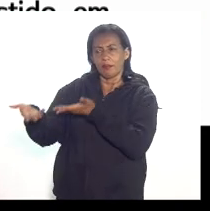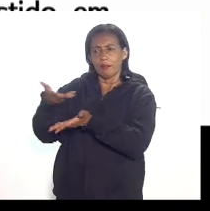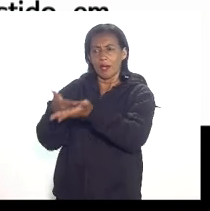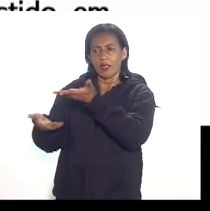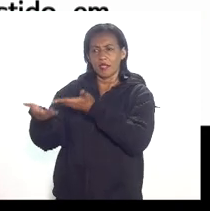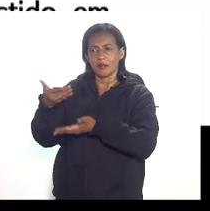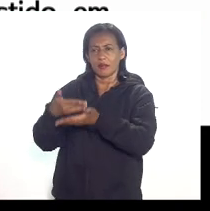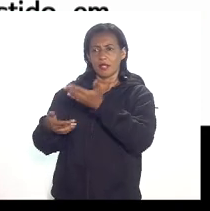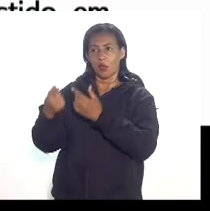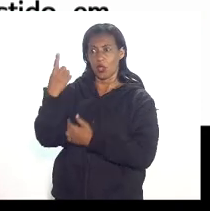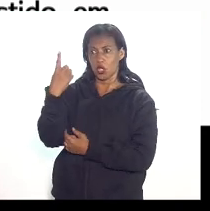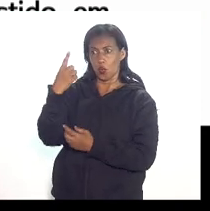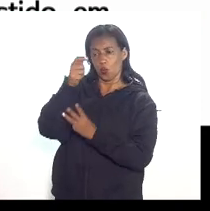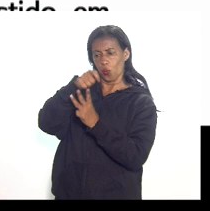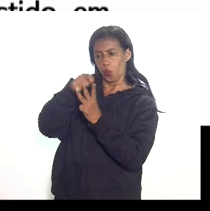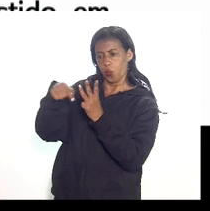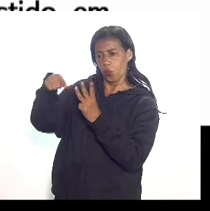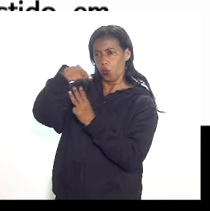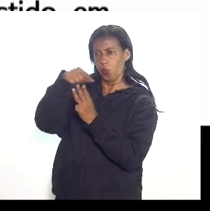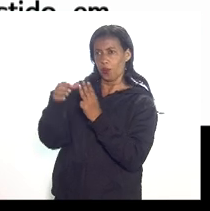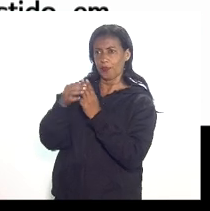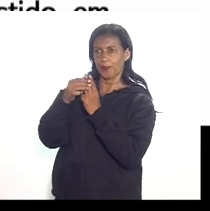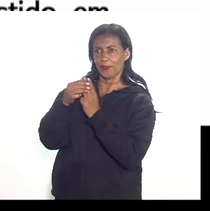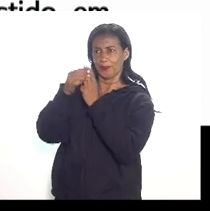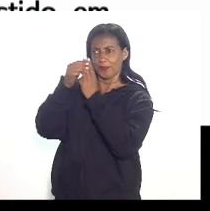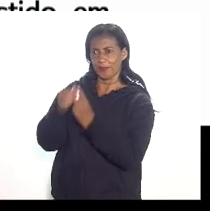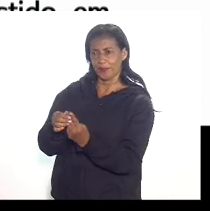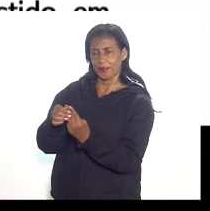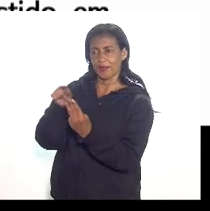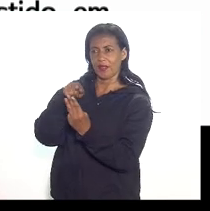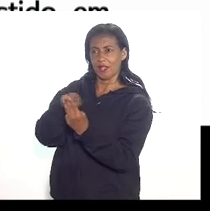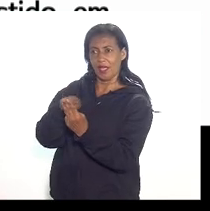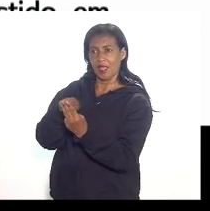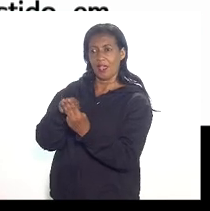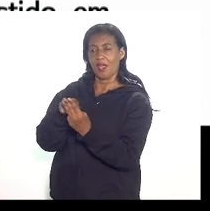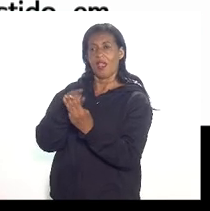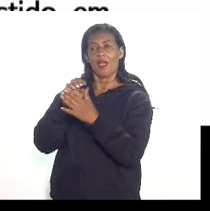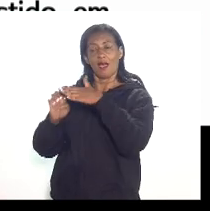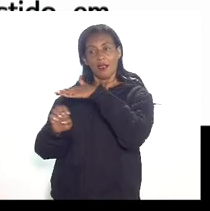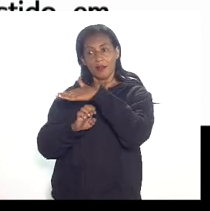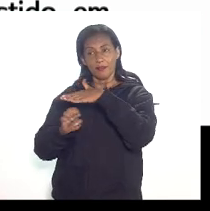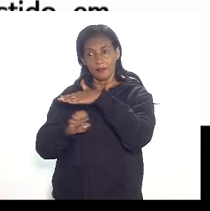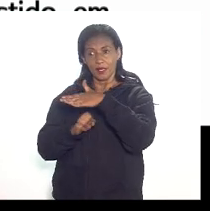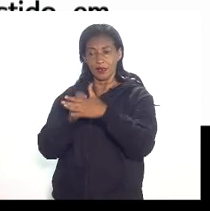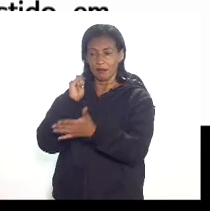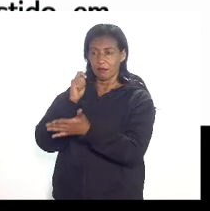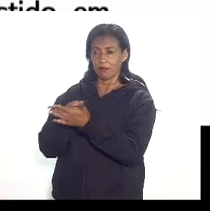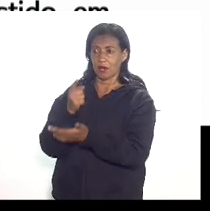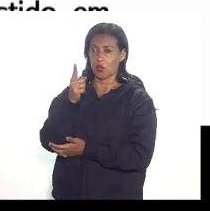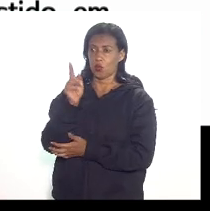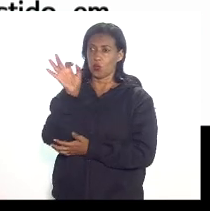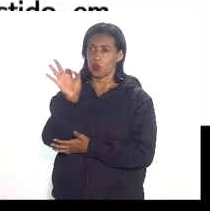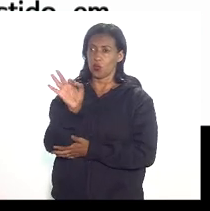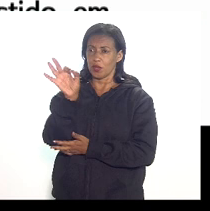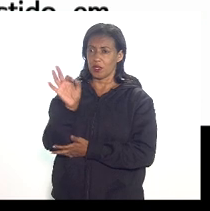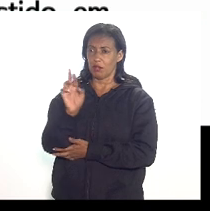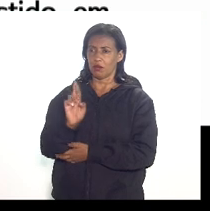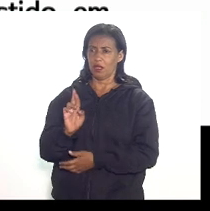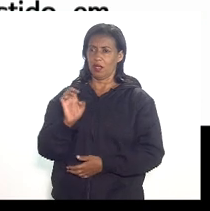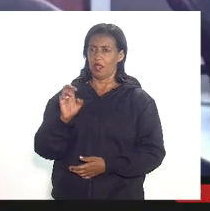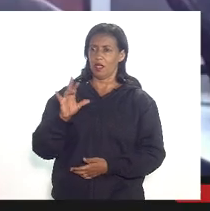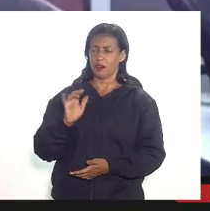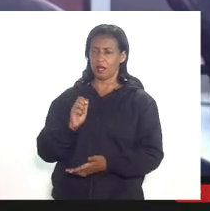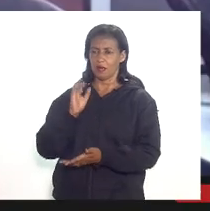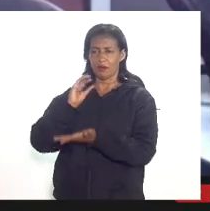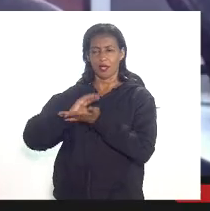apenas um trimestre nesse um trimestre a concessionária vai ter que pagar 1% da receita bruta vai ter